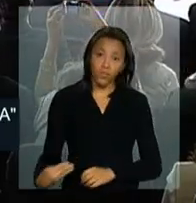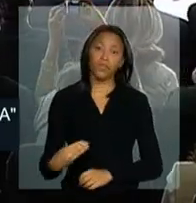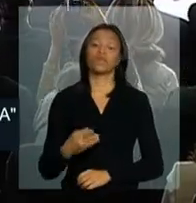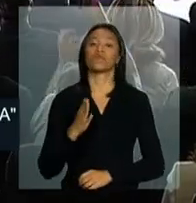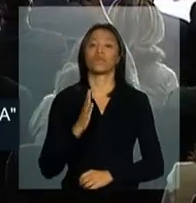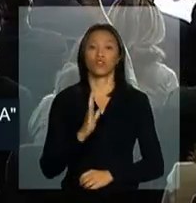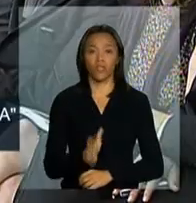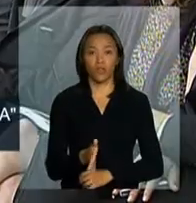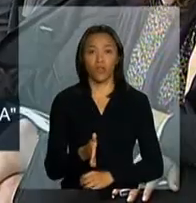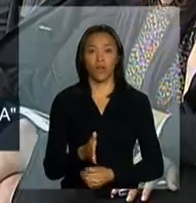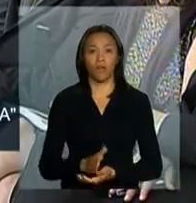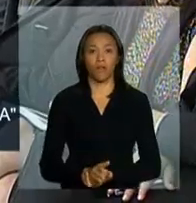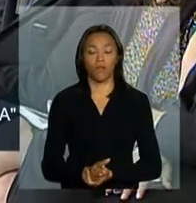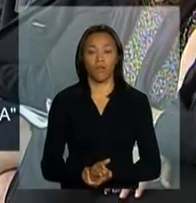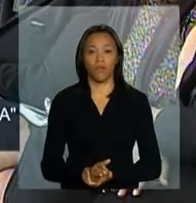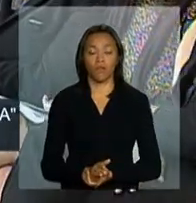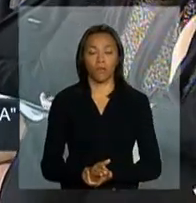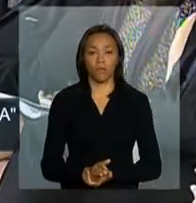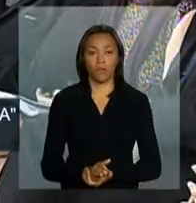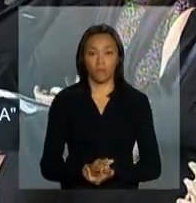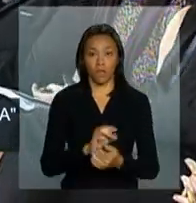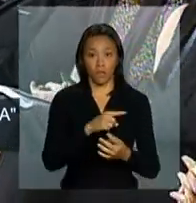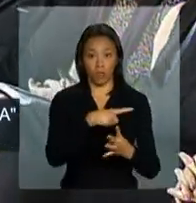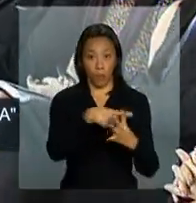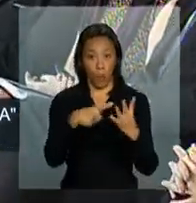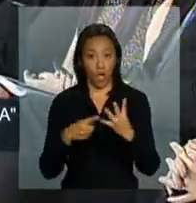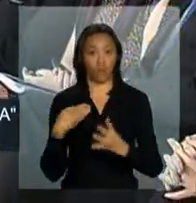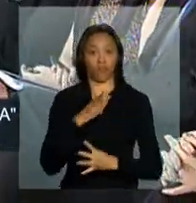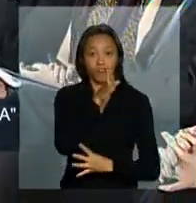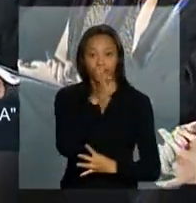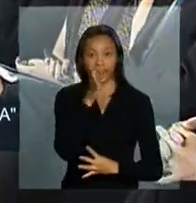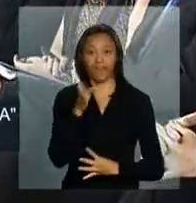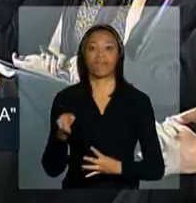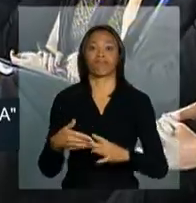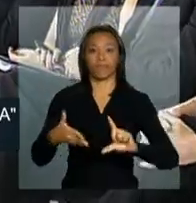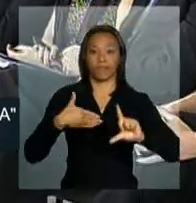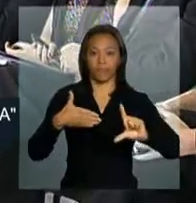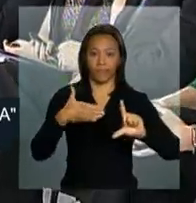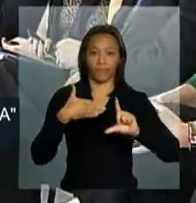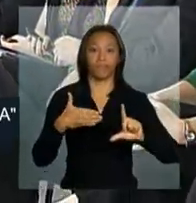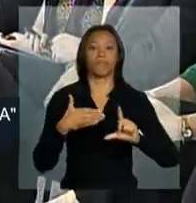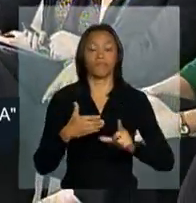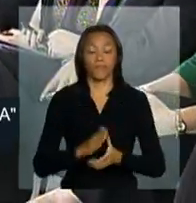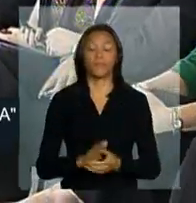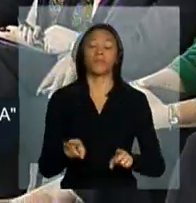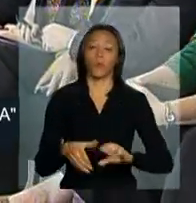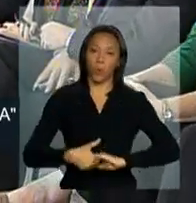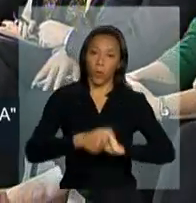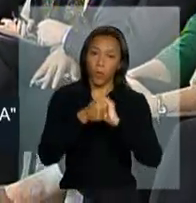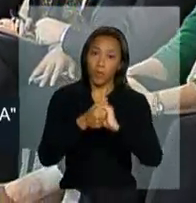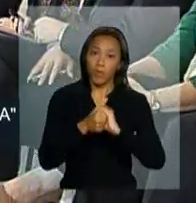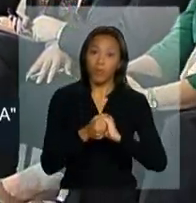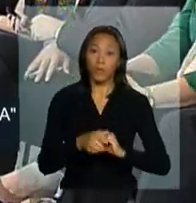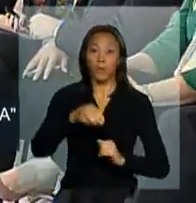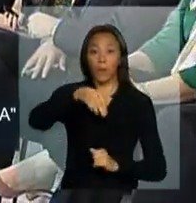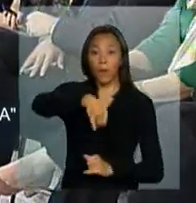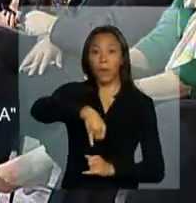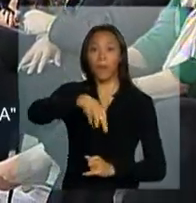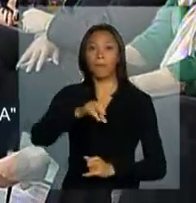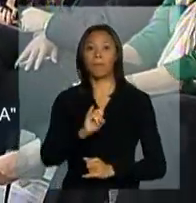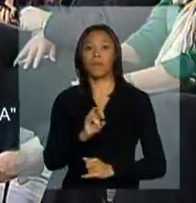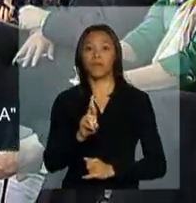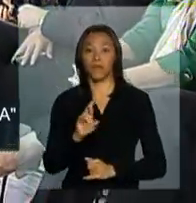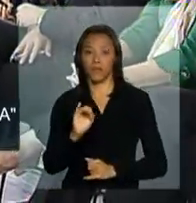estiveram nas transmissões. E cumprimento a Miriam Belchior e, por isso,